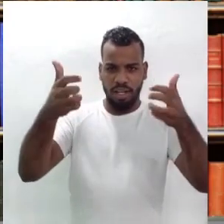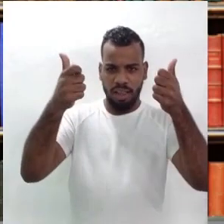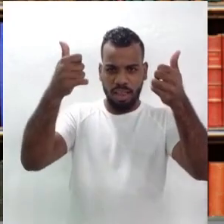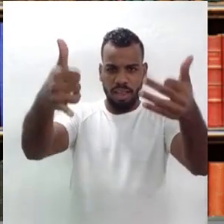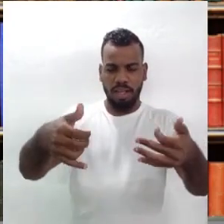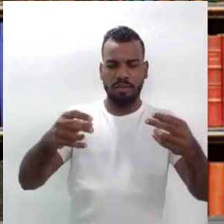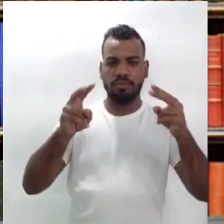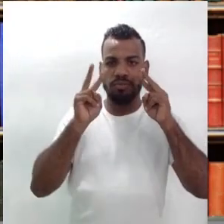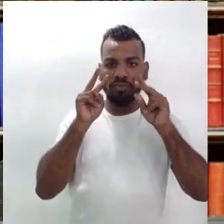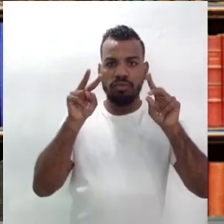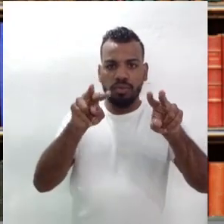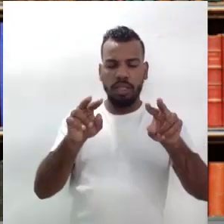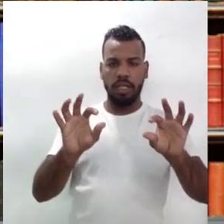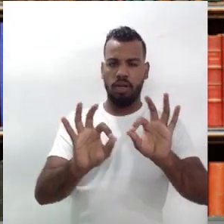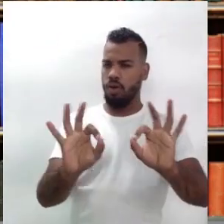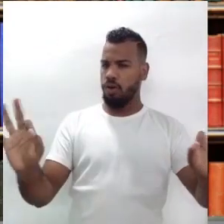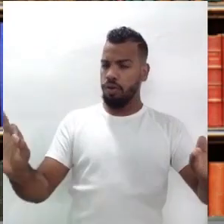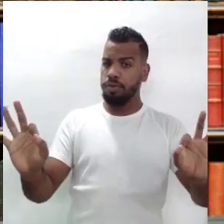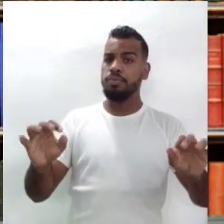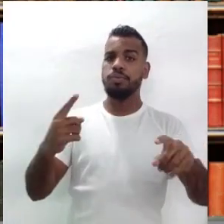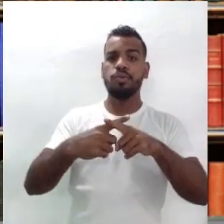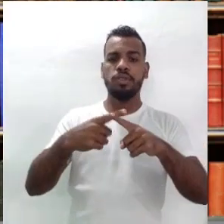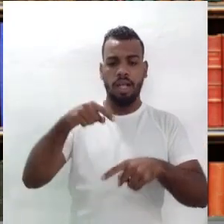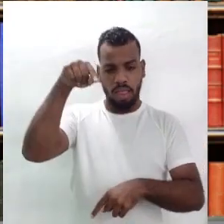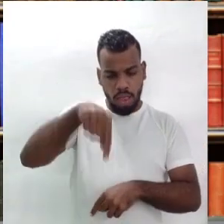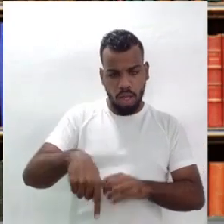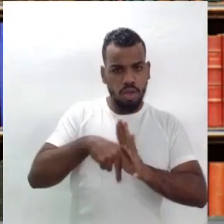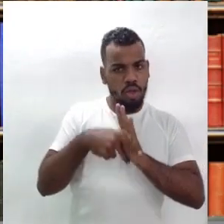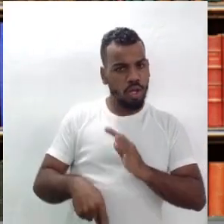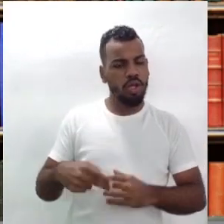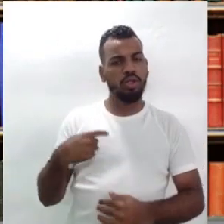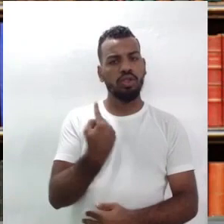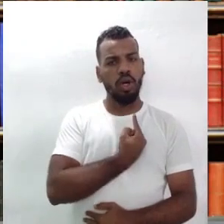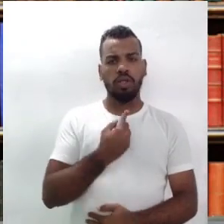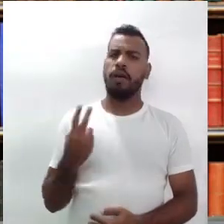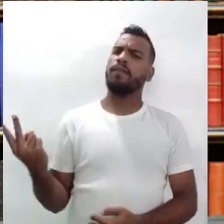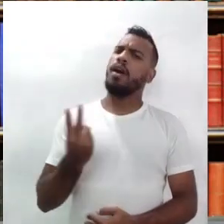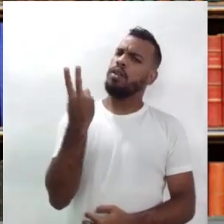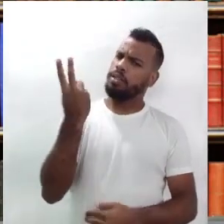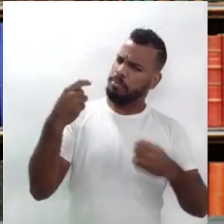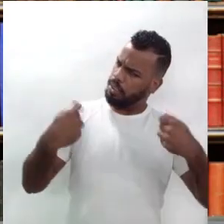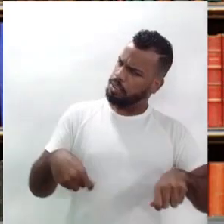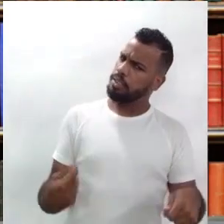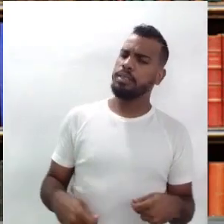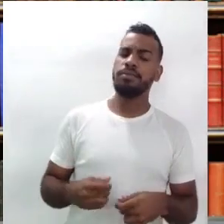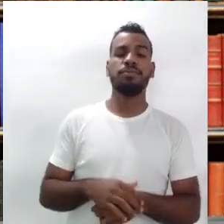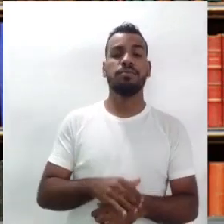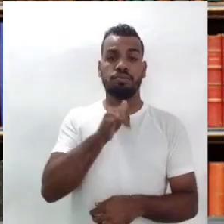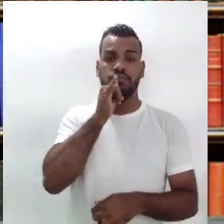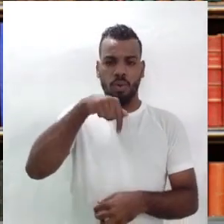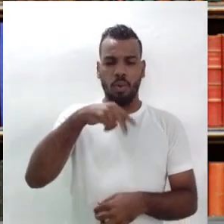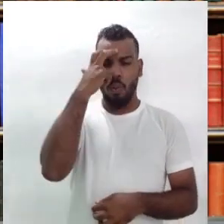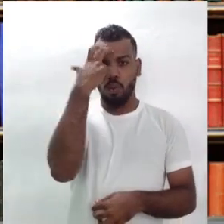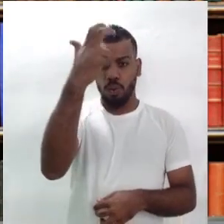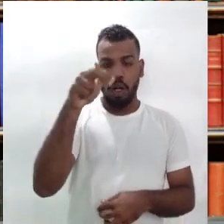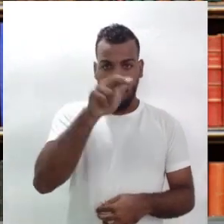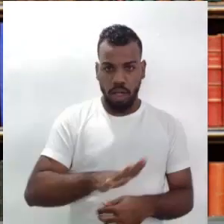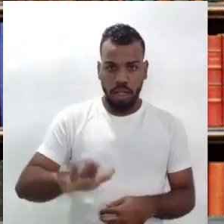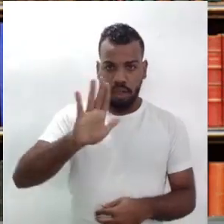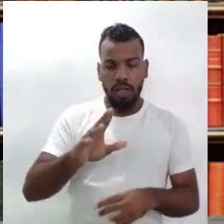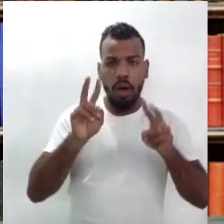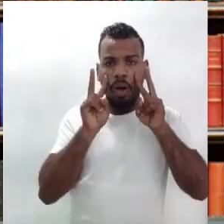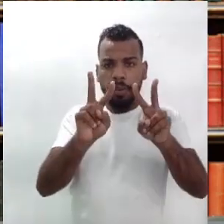uma observação excelente para valorizar o que é nossa. Primeiro porque, quando eu disse assim, a nossa cultura nordestina,